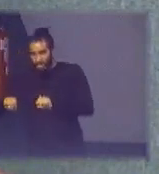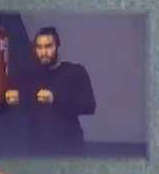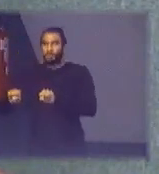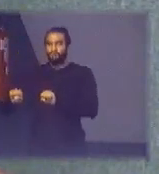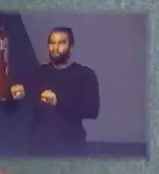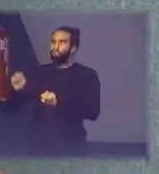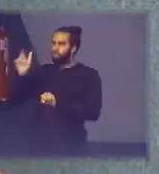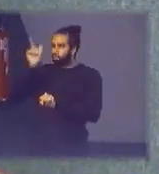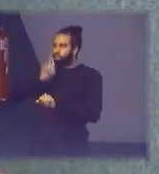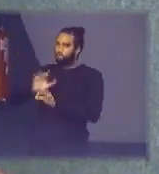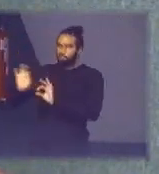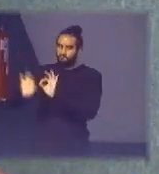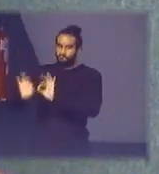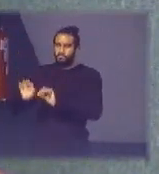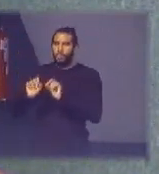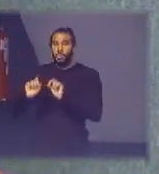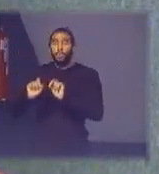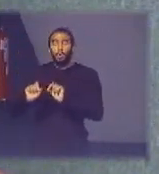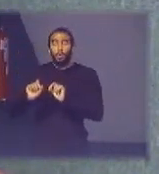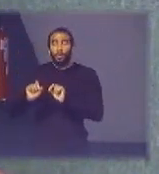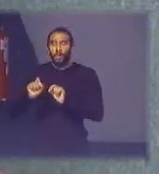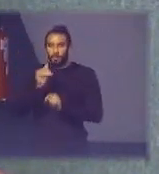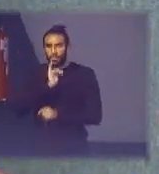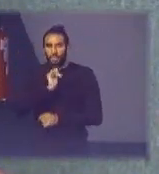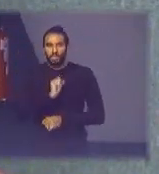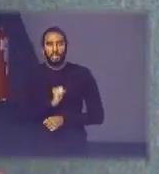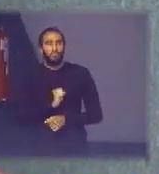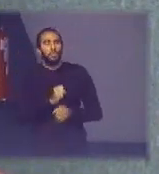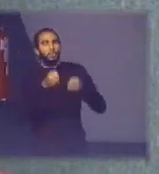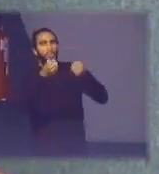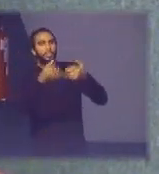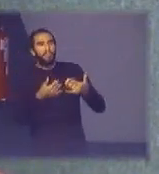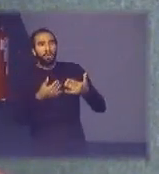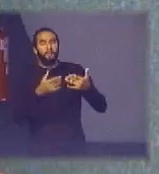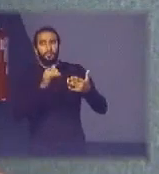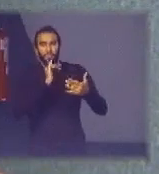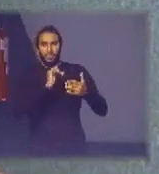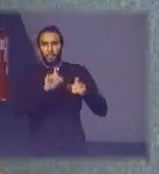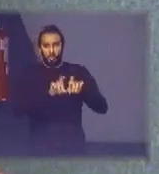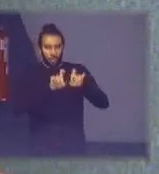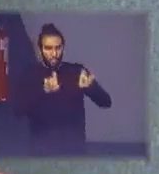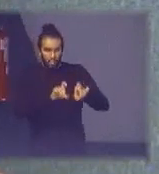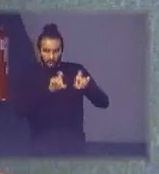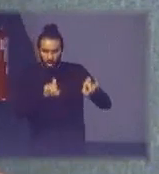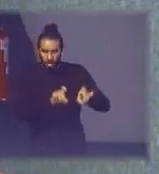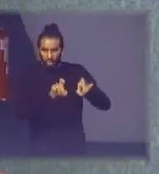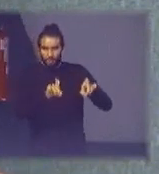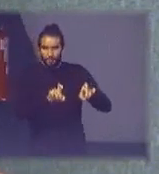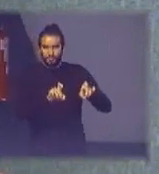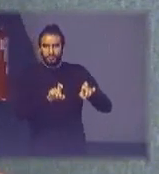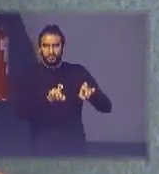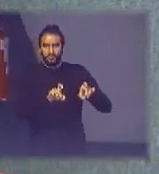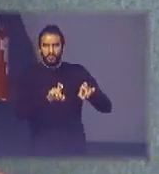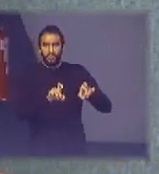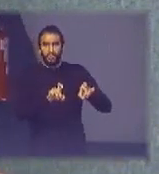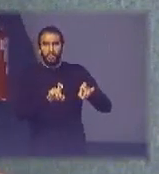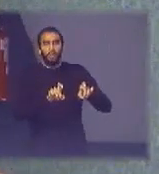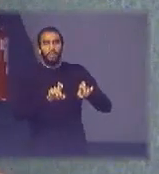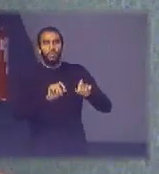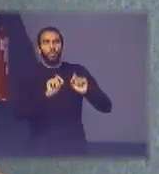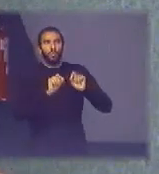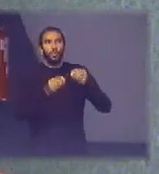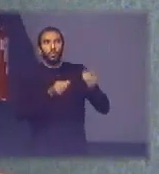que um deles é classificar o eletroeletrônico descartado no sistema de logística reversa